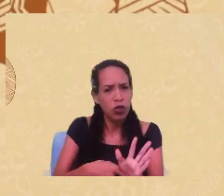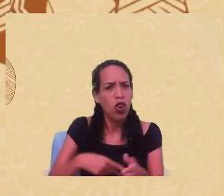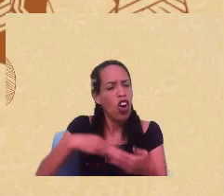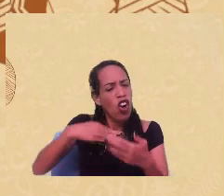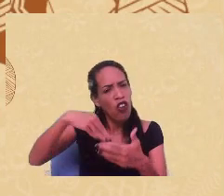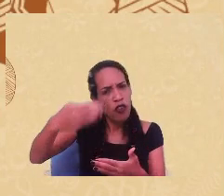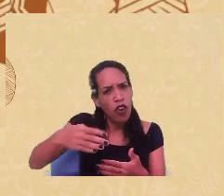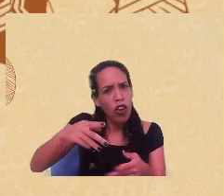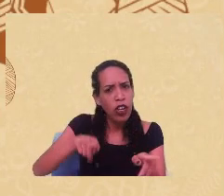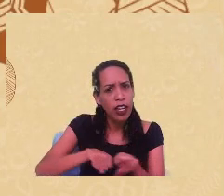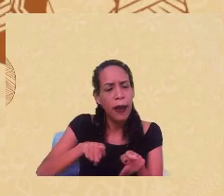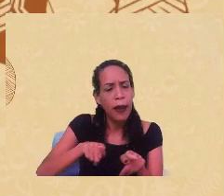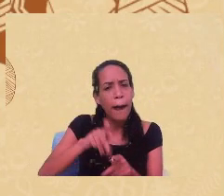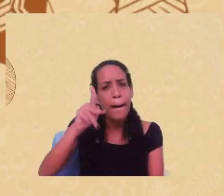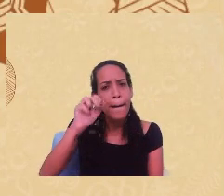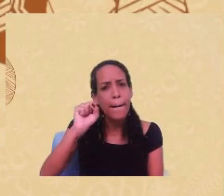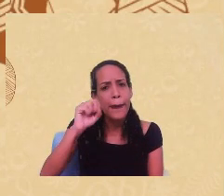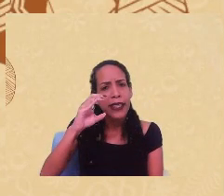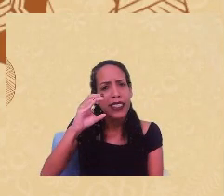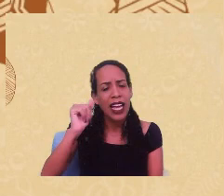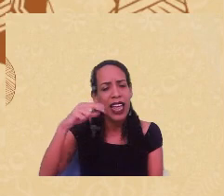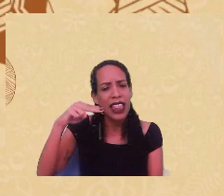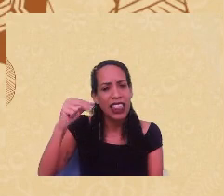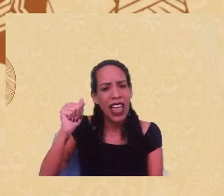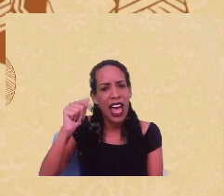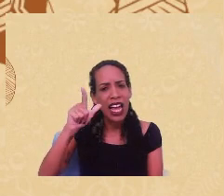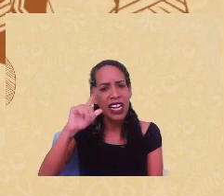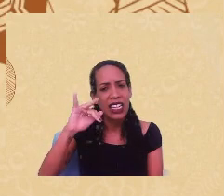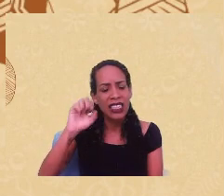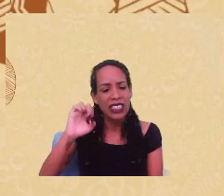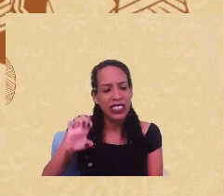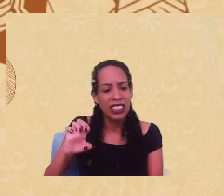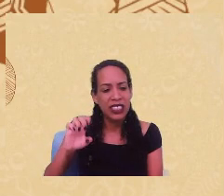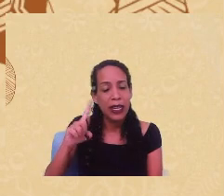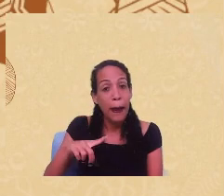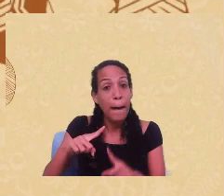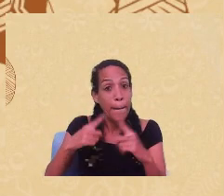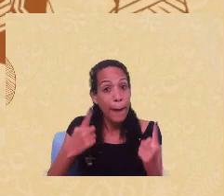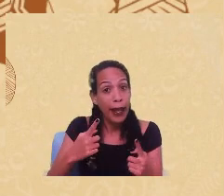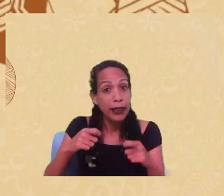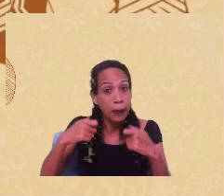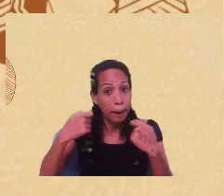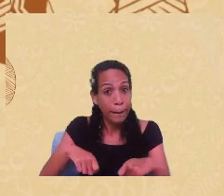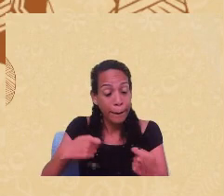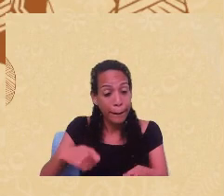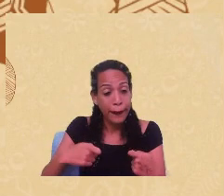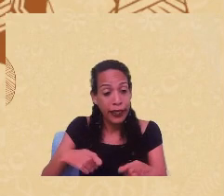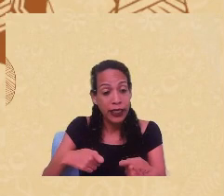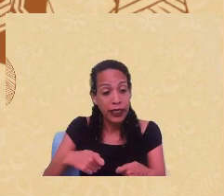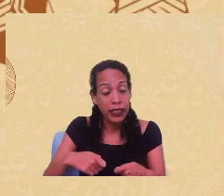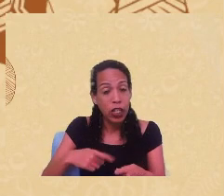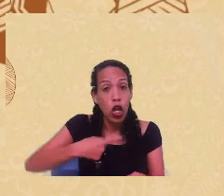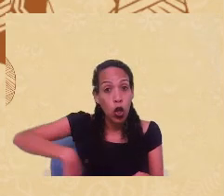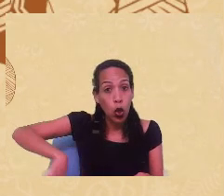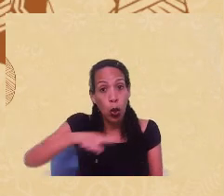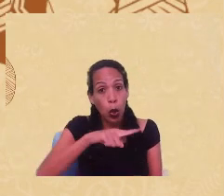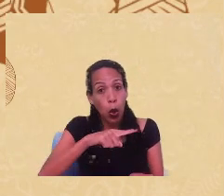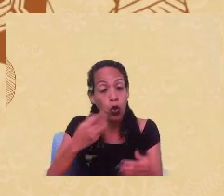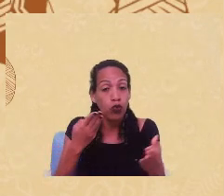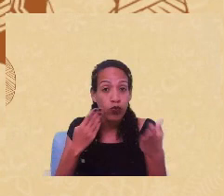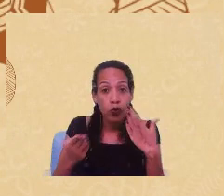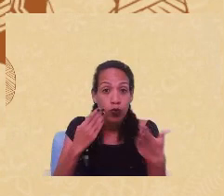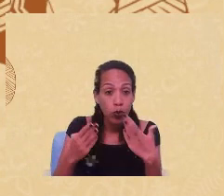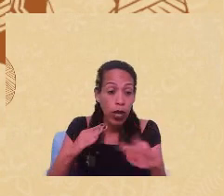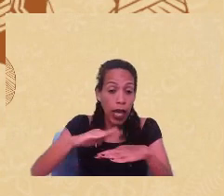psicanálise, mas não é o caso. Mas, para isso, o que a gente está discutindo é, acima de tudo,